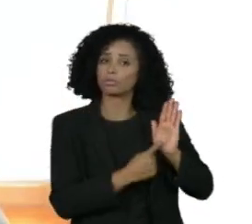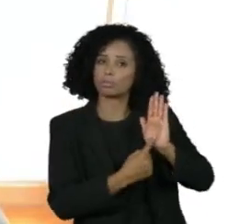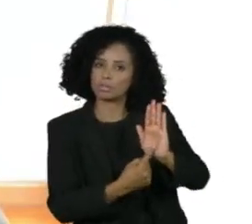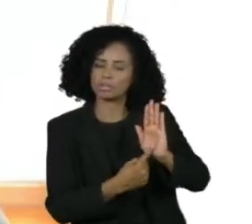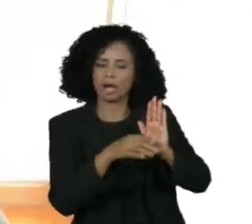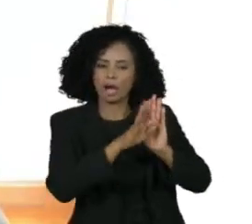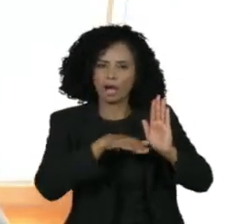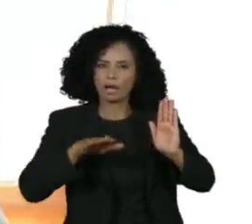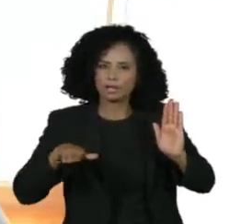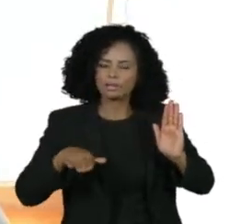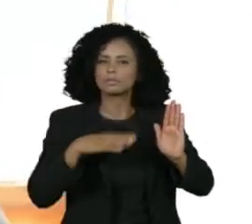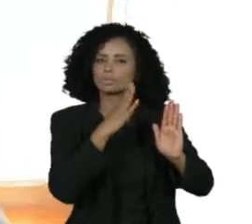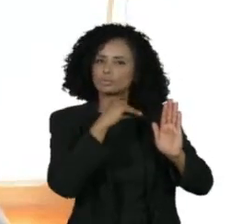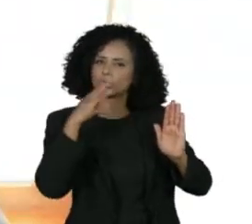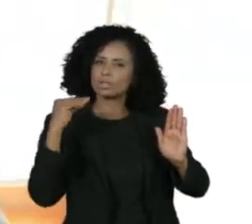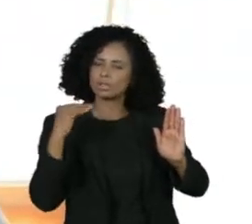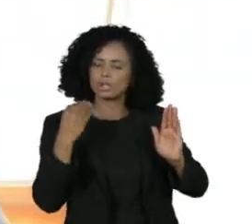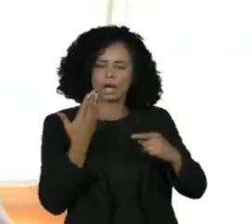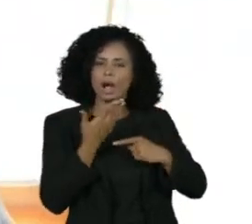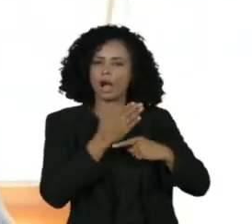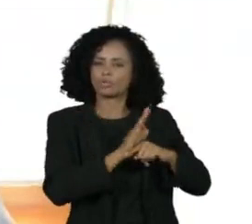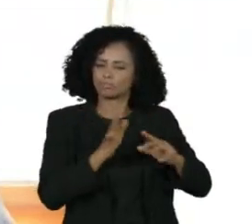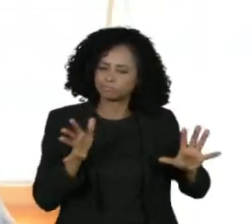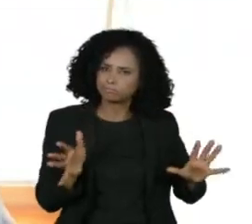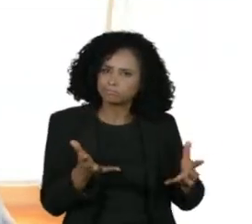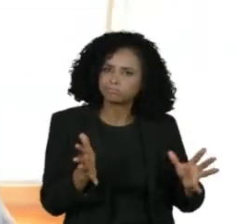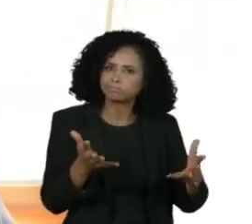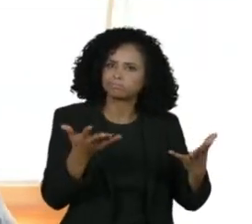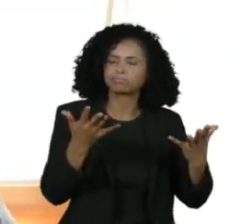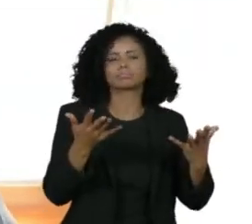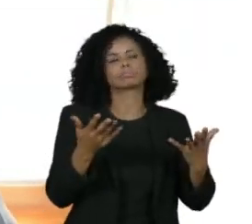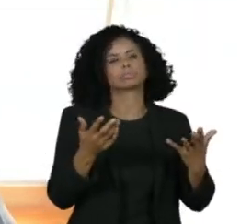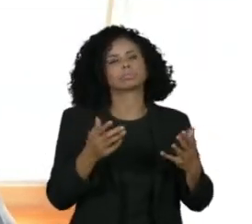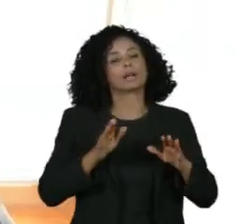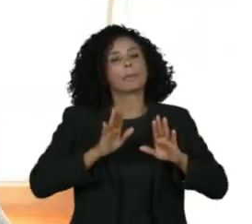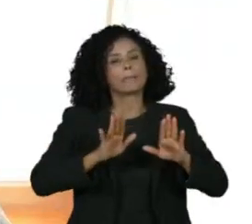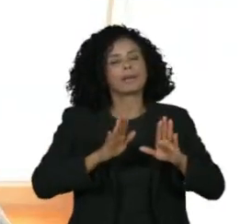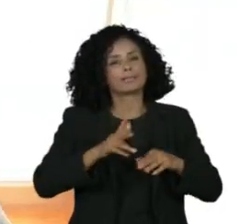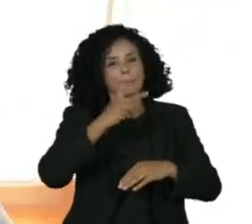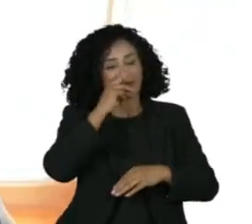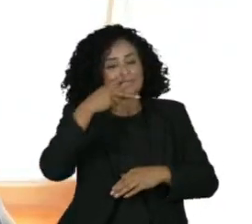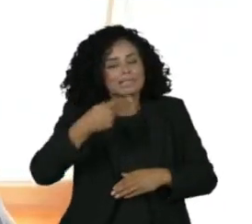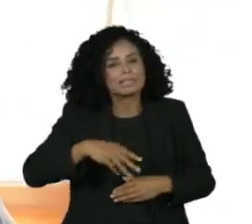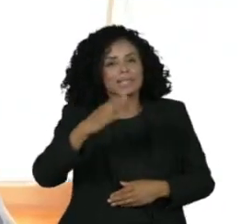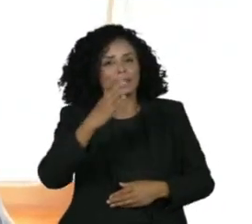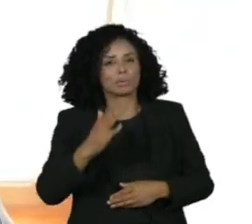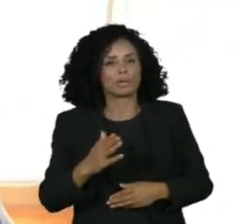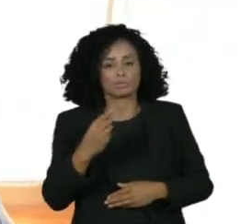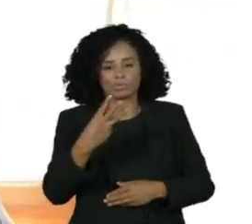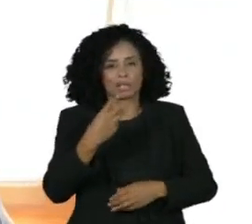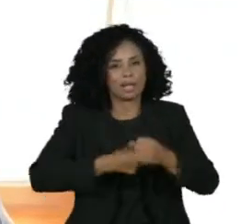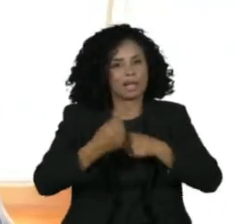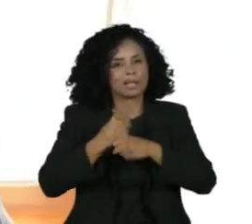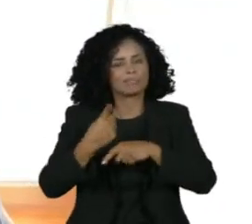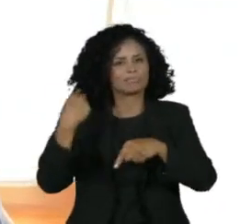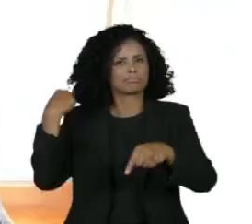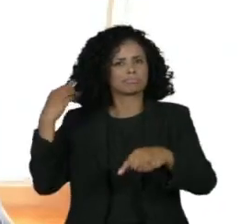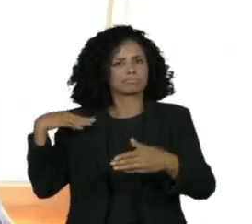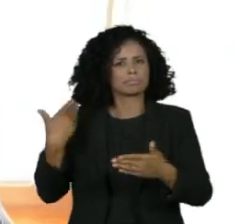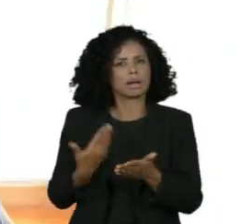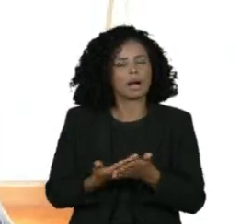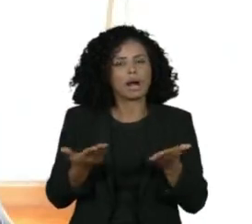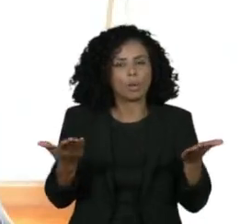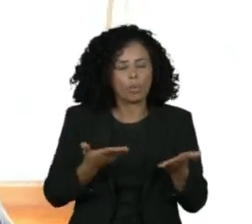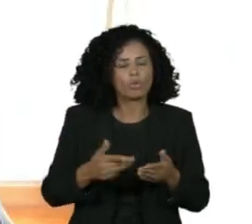sentido, sobretudo num contexto no qual a gente identifica no Brasil nos últimos três anos que políticas